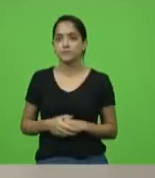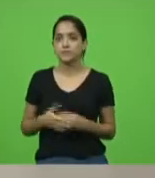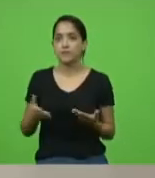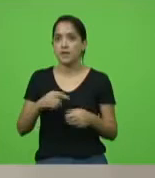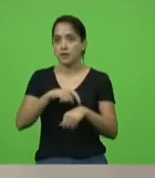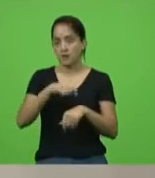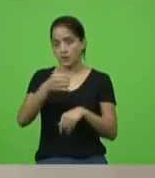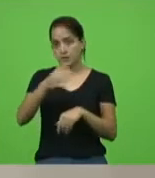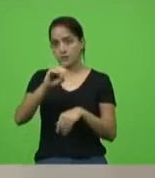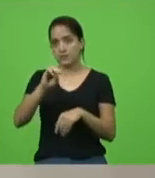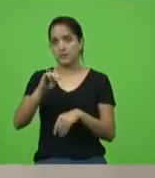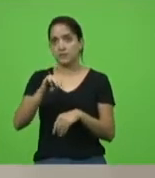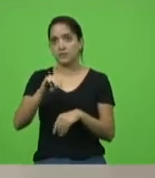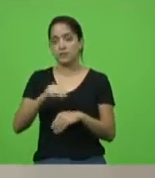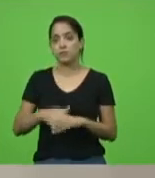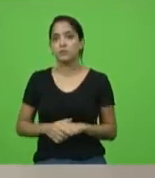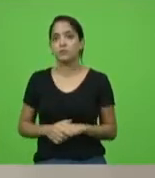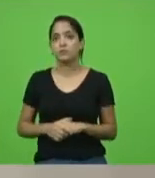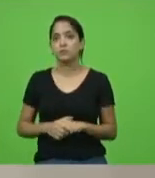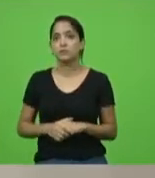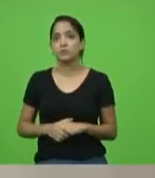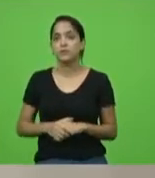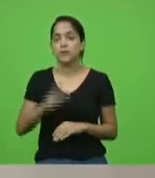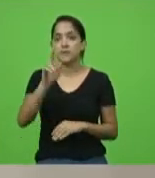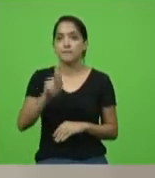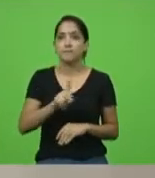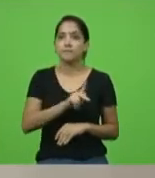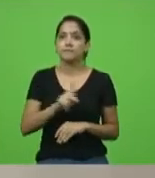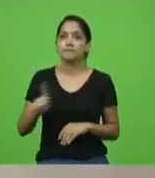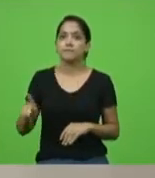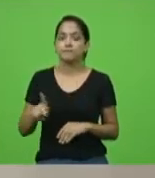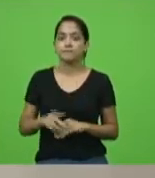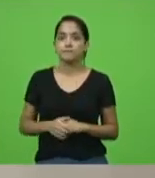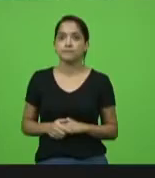até 10 minutos, fará uso da palavra o deputado Padre Pedro Baldeceira.